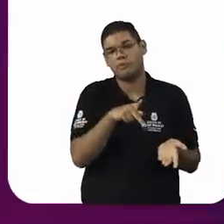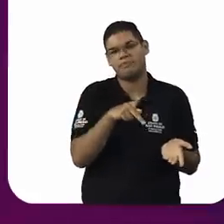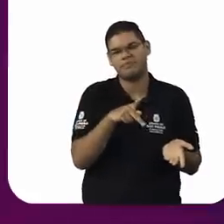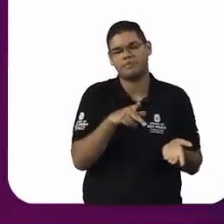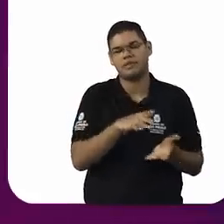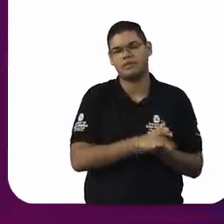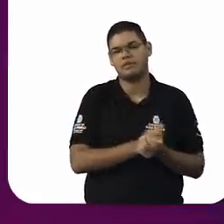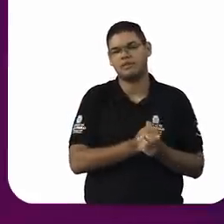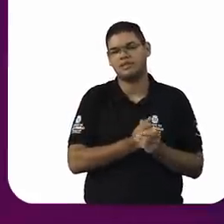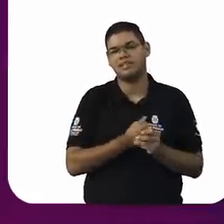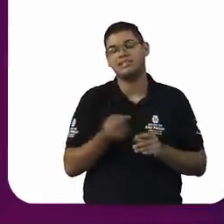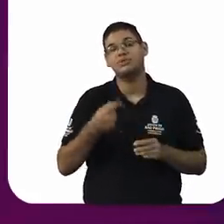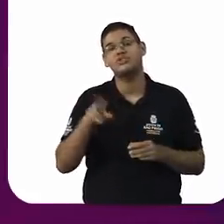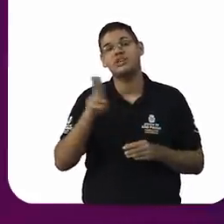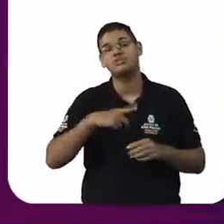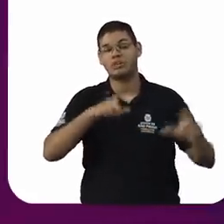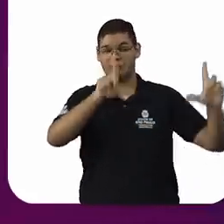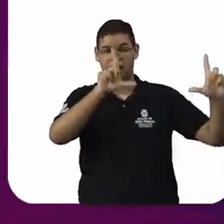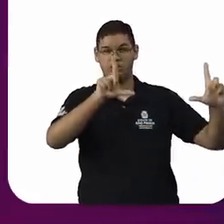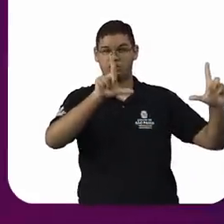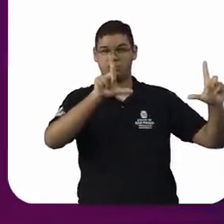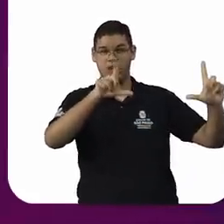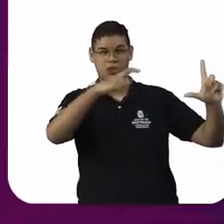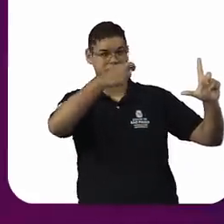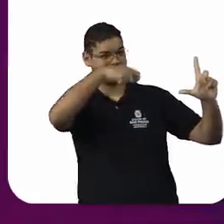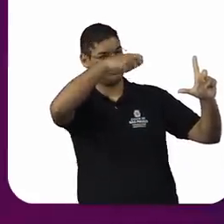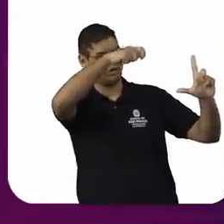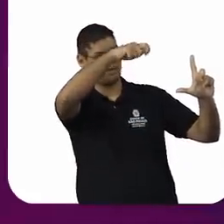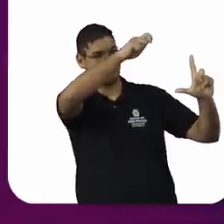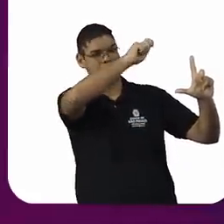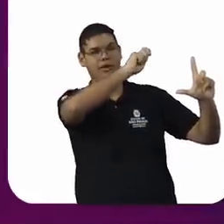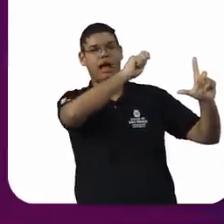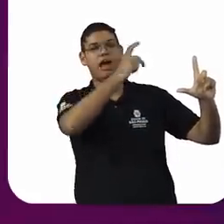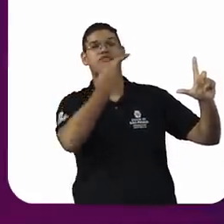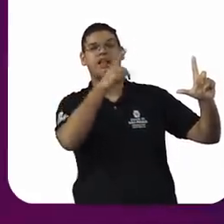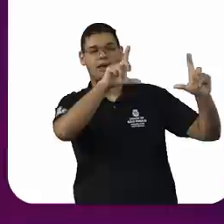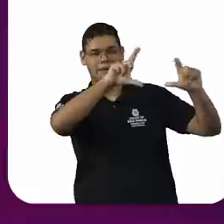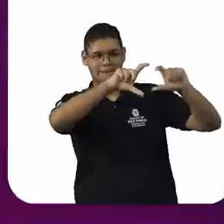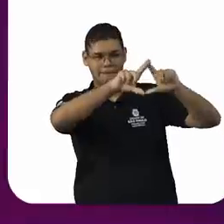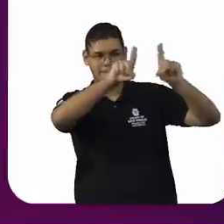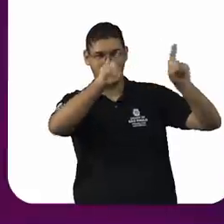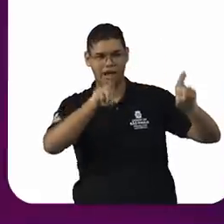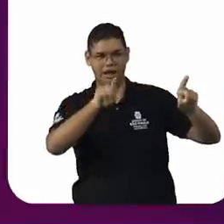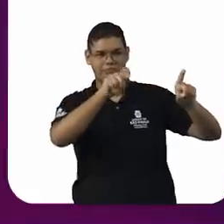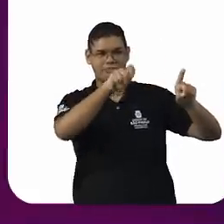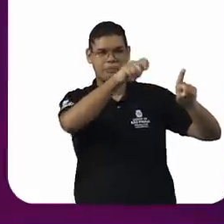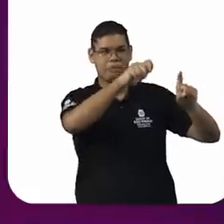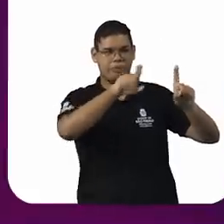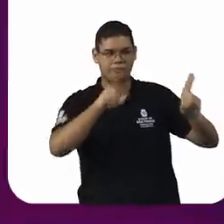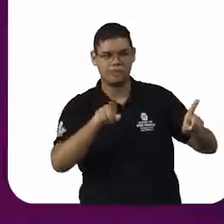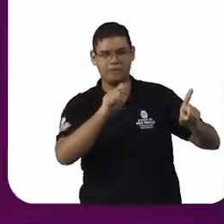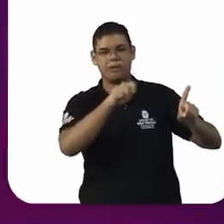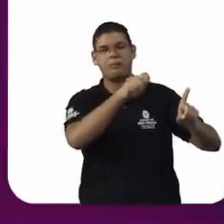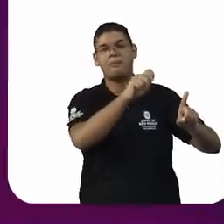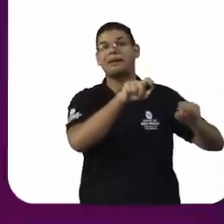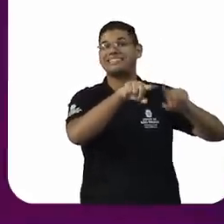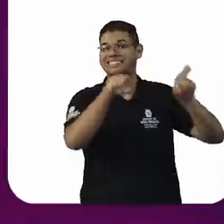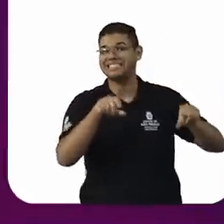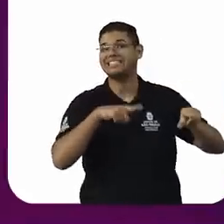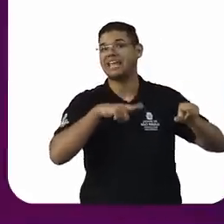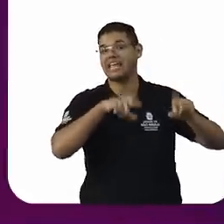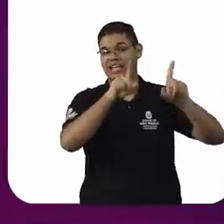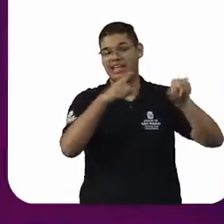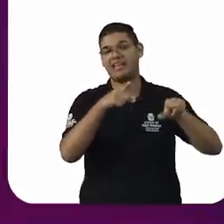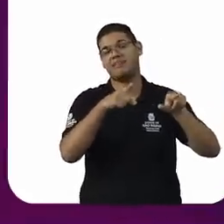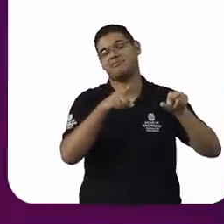intolerância religiosa, e dentro dessa chave, ia abrir outra chave dizendo racismo religioso. que, no caso do